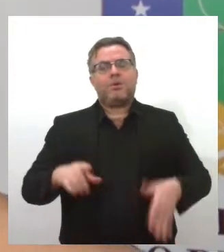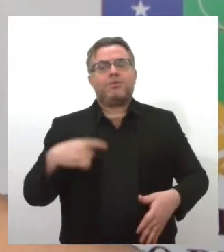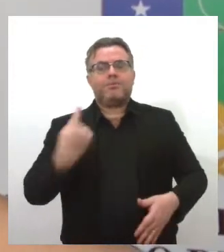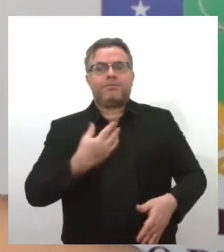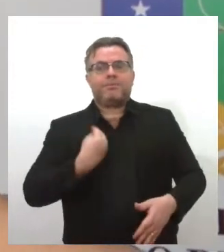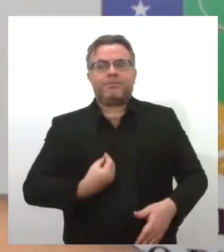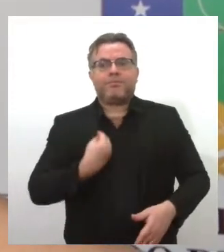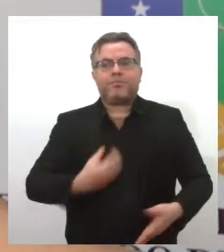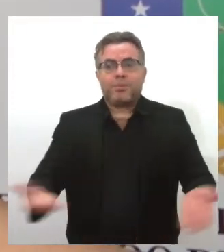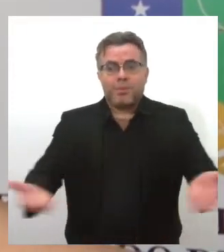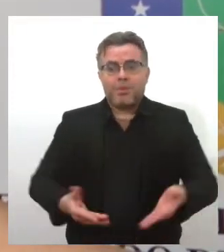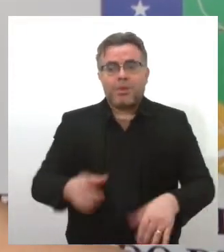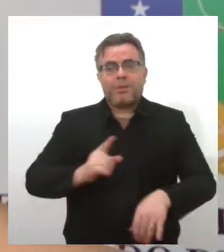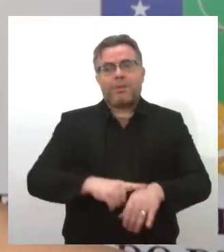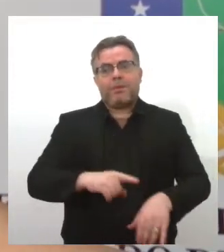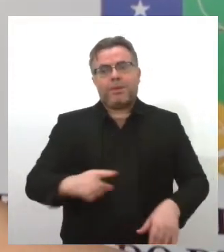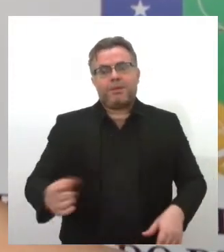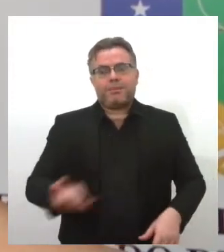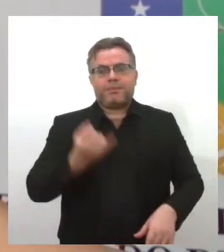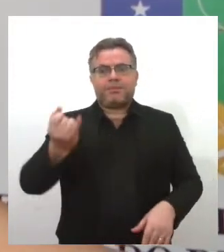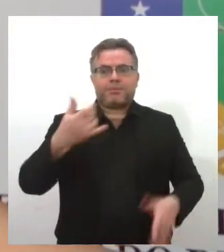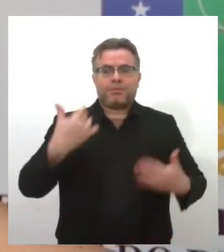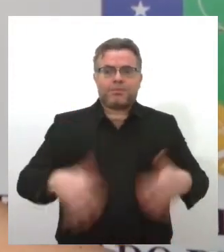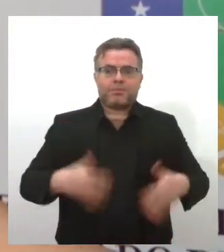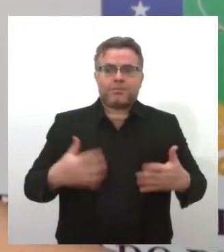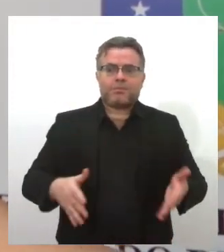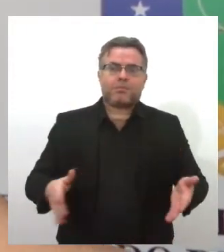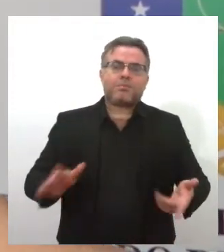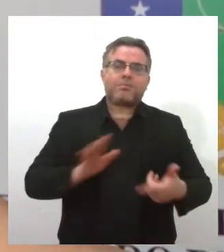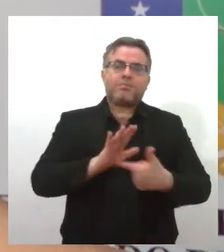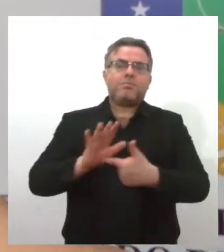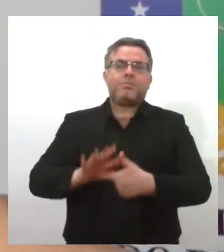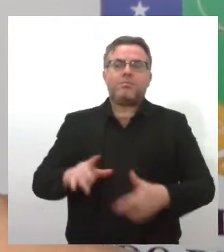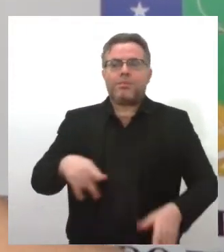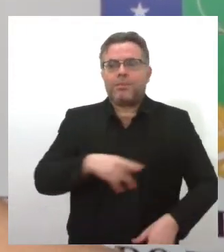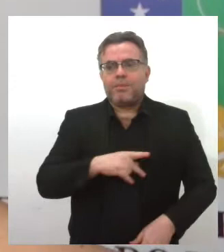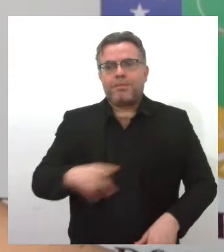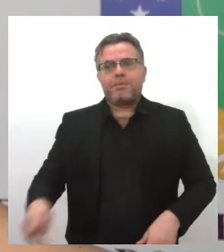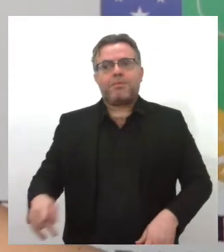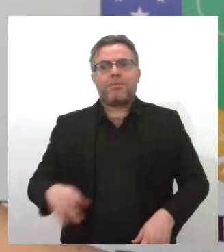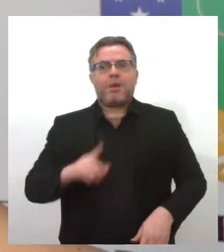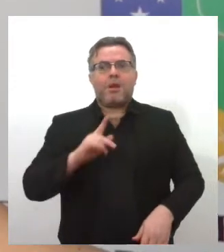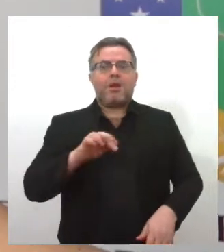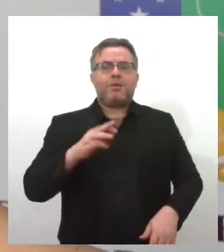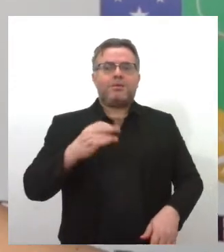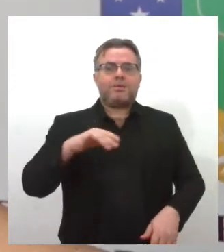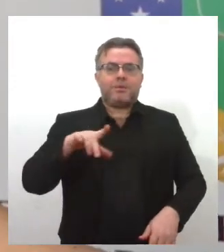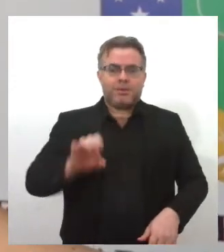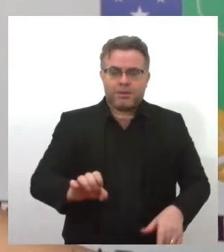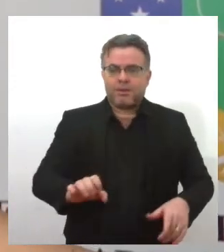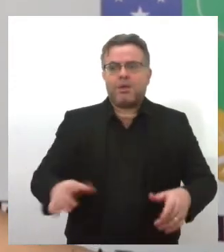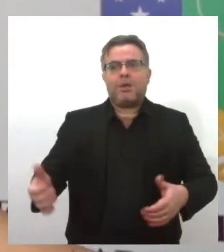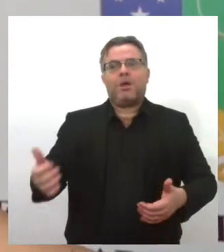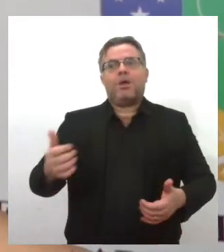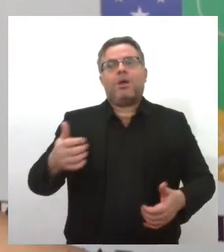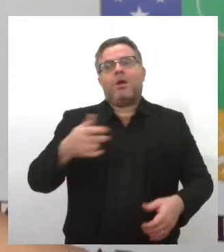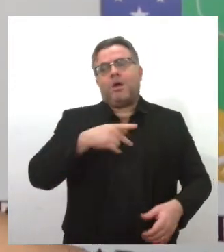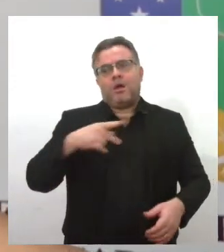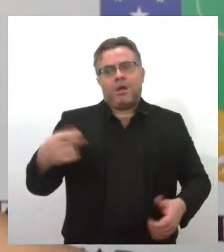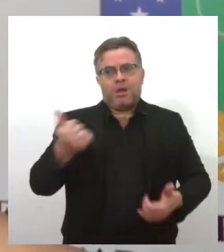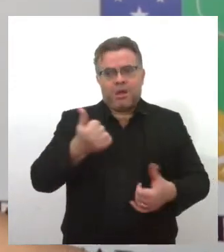desse momento histórico. Na última terça foi eleita a presidente nacional, Graciela Nienove, o vice-presidente, Marcos Vinícius,